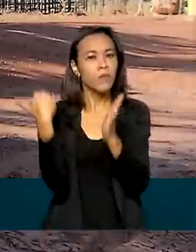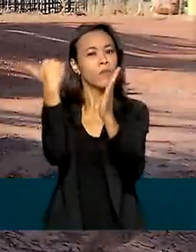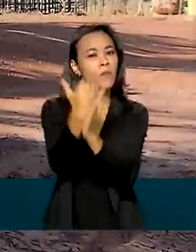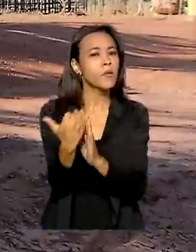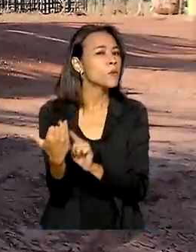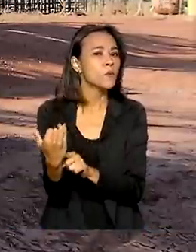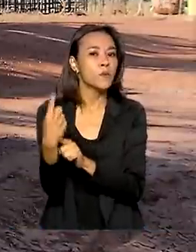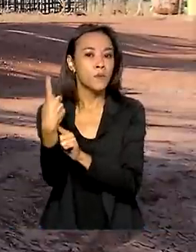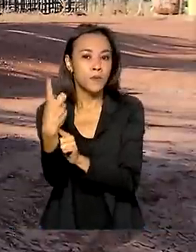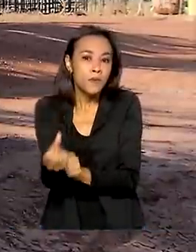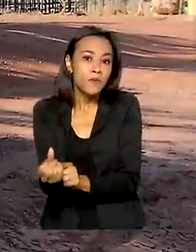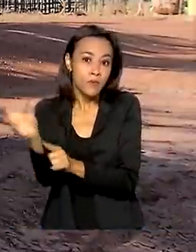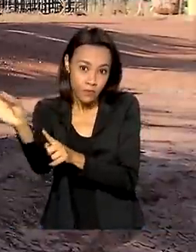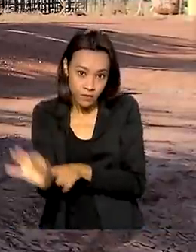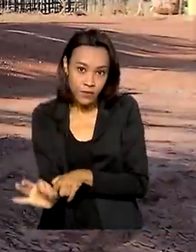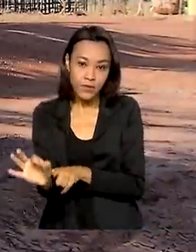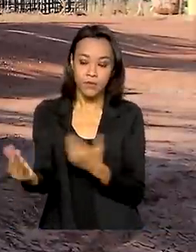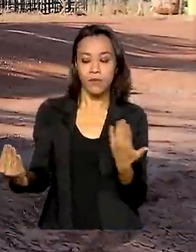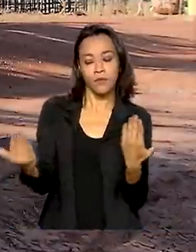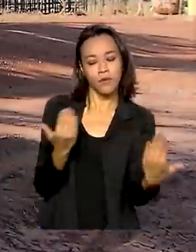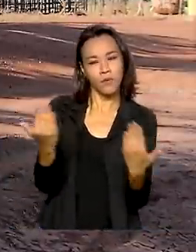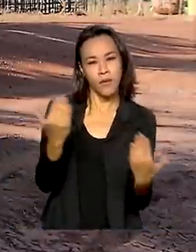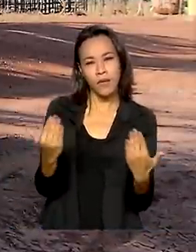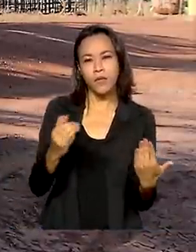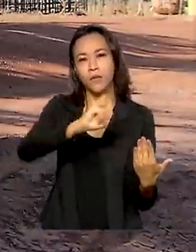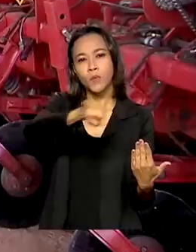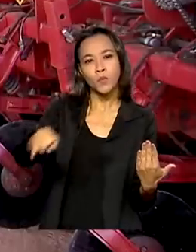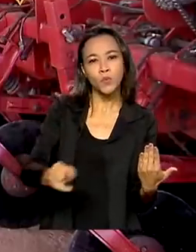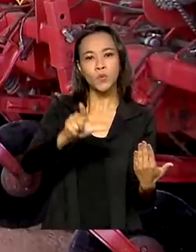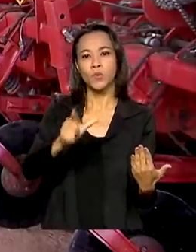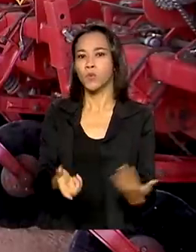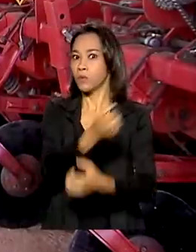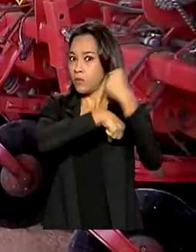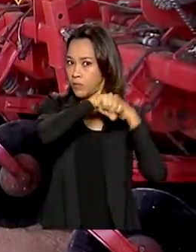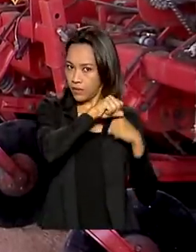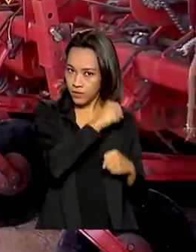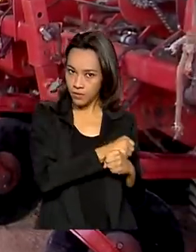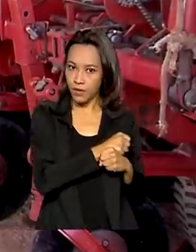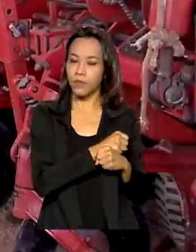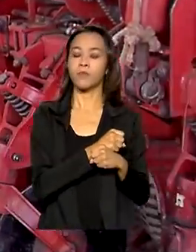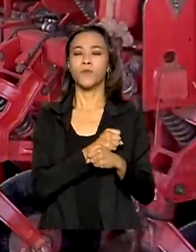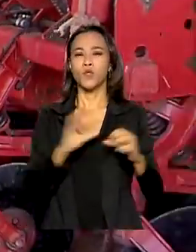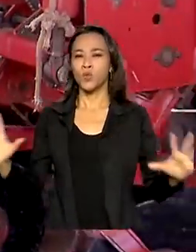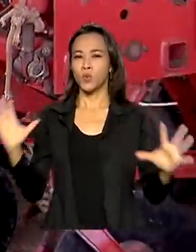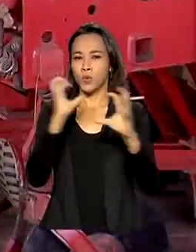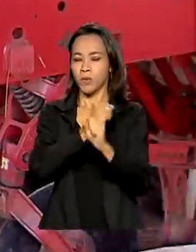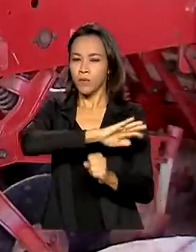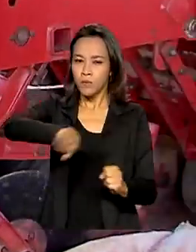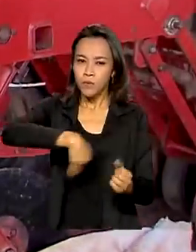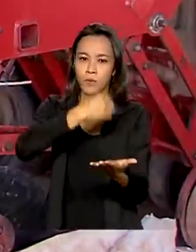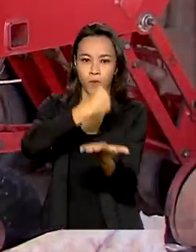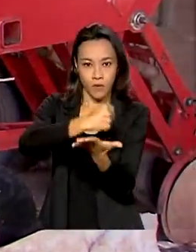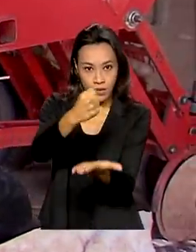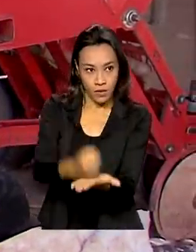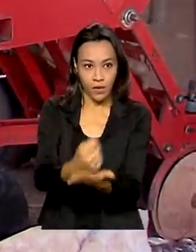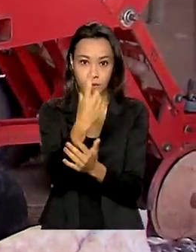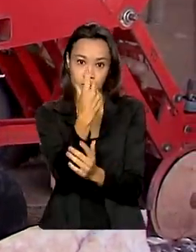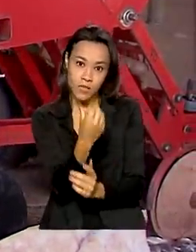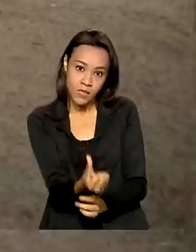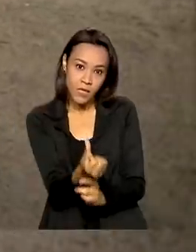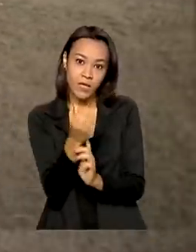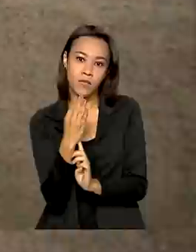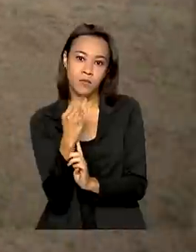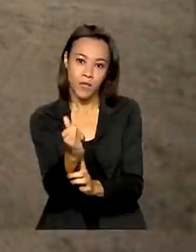16% em relação ao mês de julho do ano passado. Do total contratado, 6 bilhões e 800